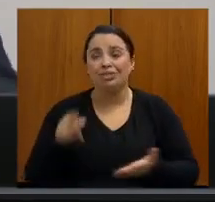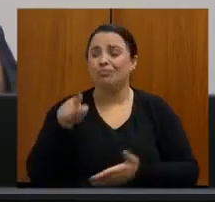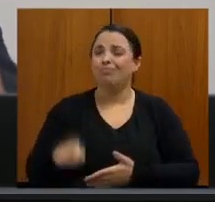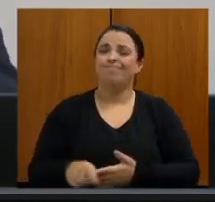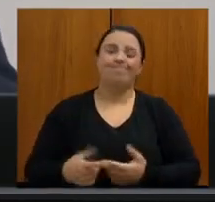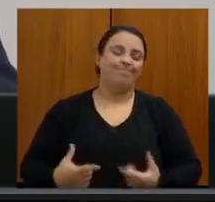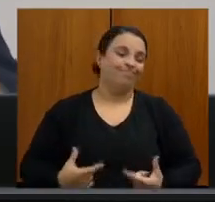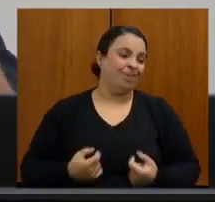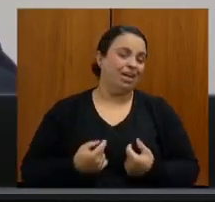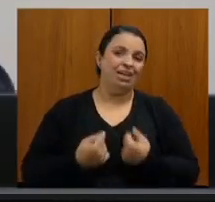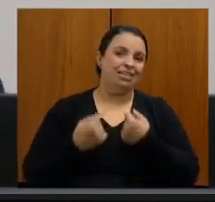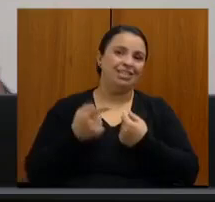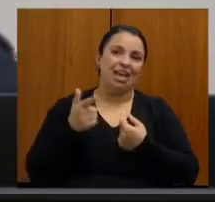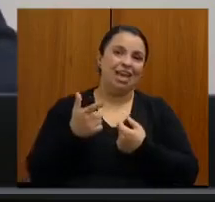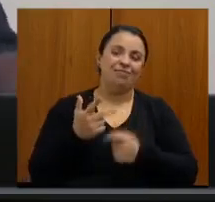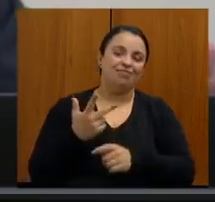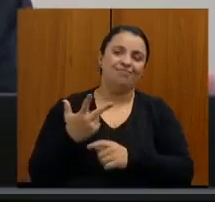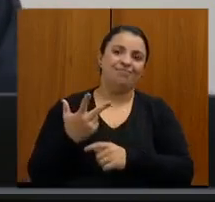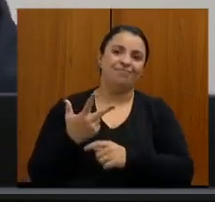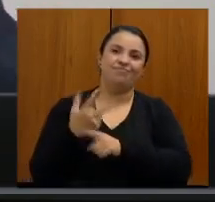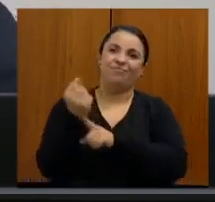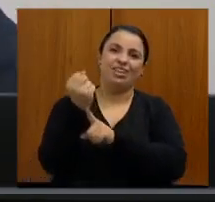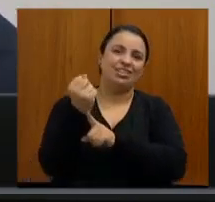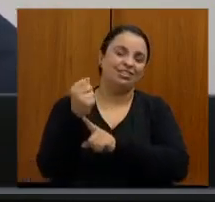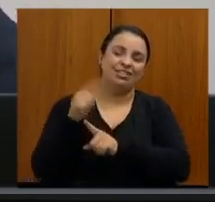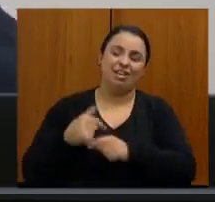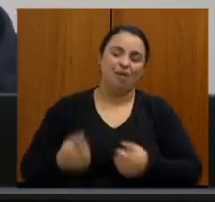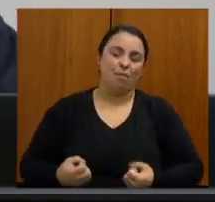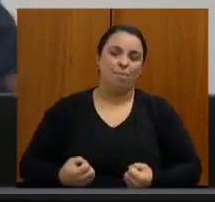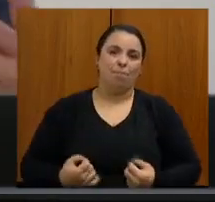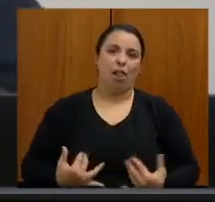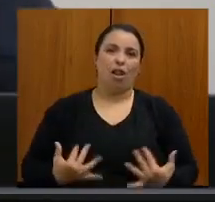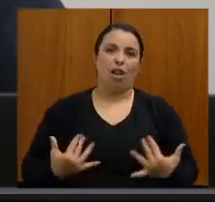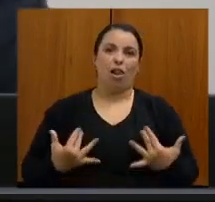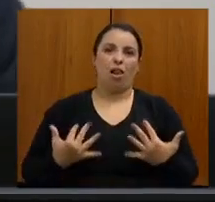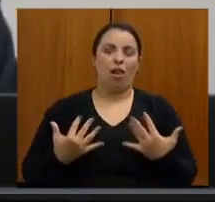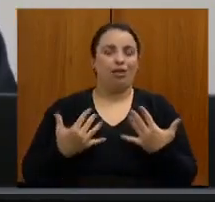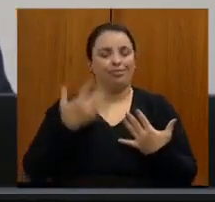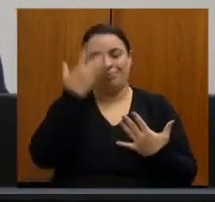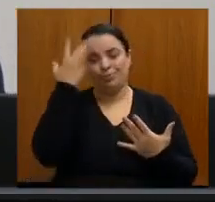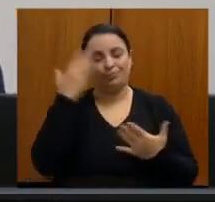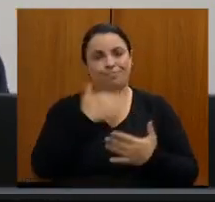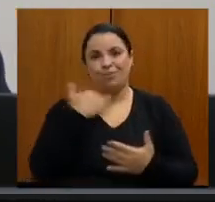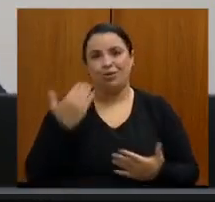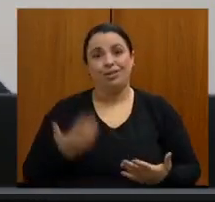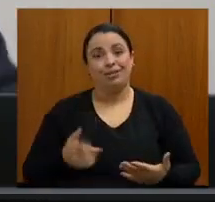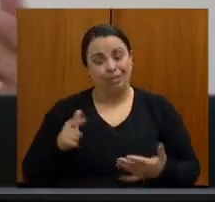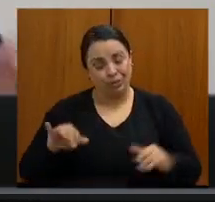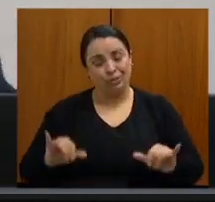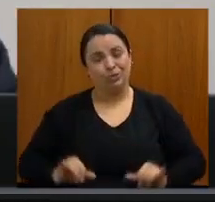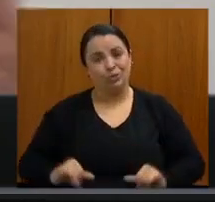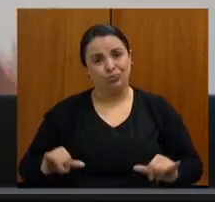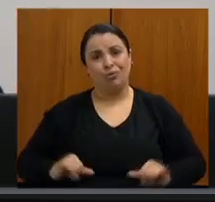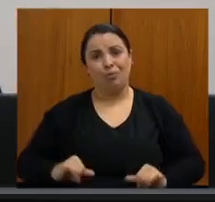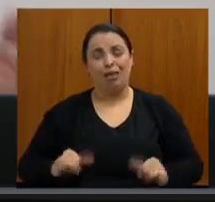precocemente, não tratou, não fez um tratamento curativo, ele sempre vence. Vence às custas de muito sofrimento, do paciente, dos médicos, da família,